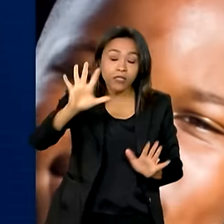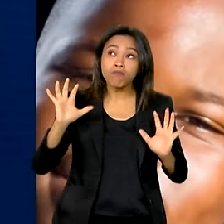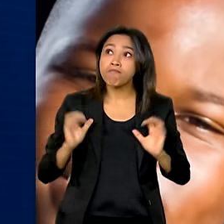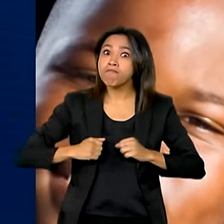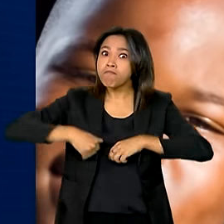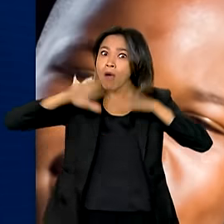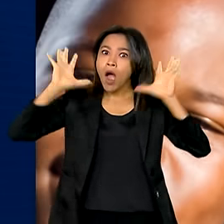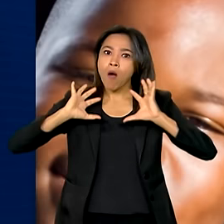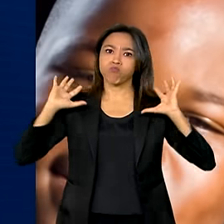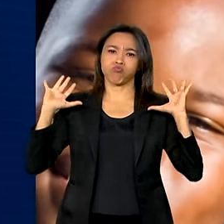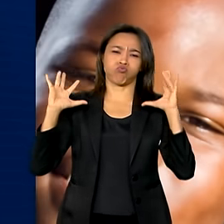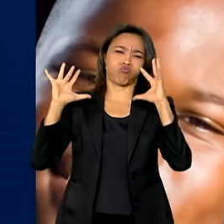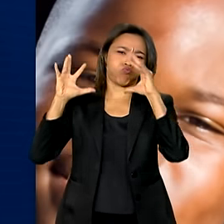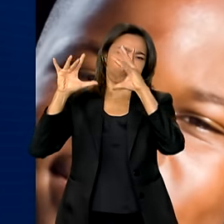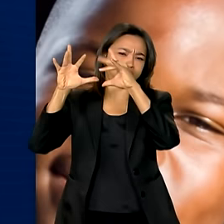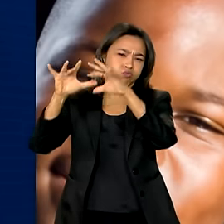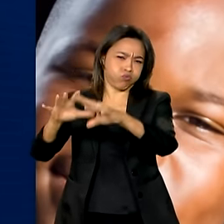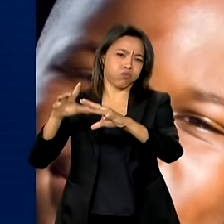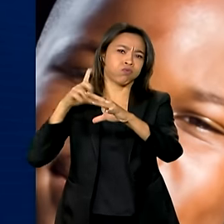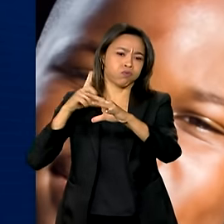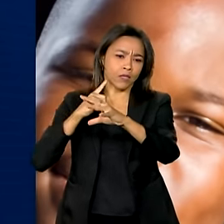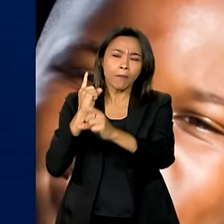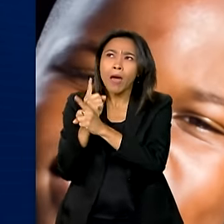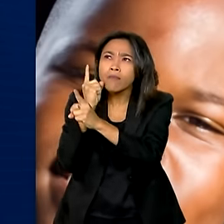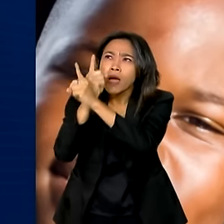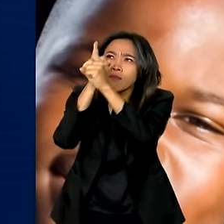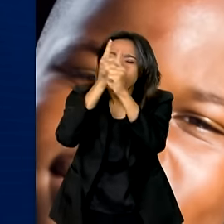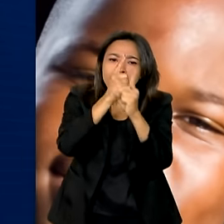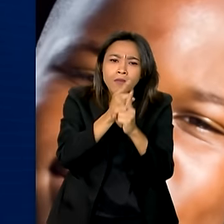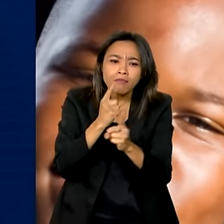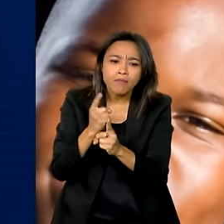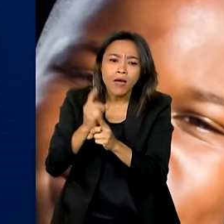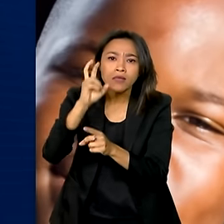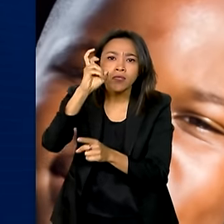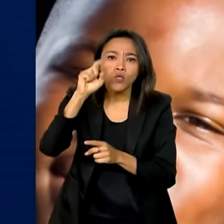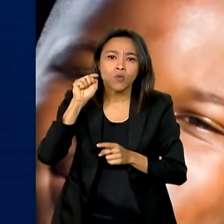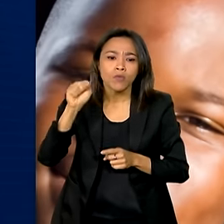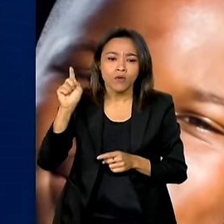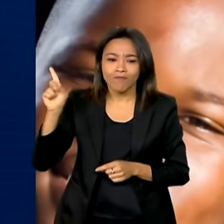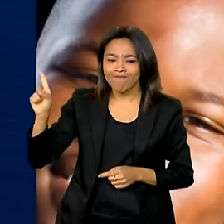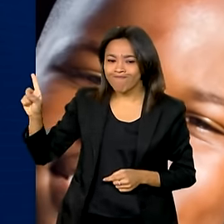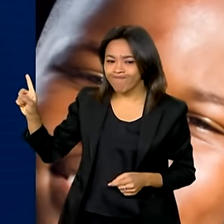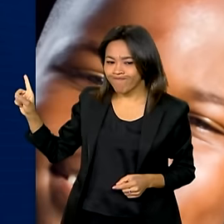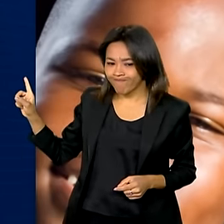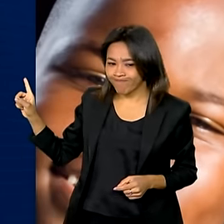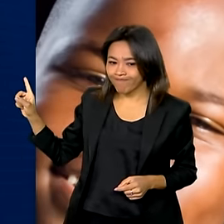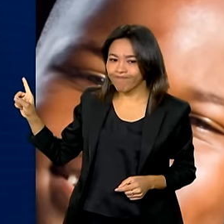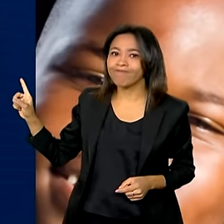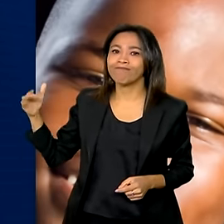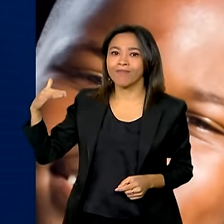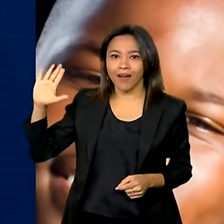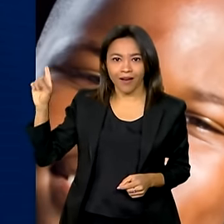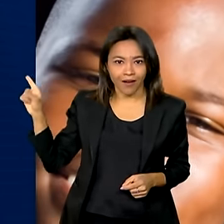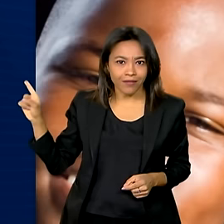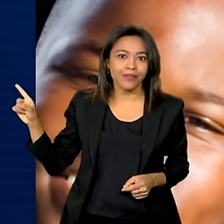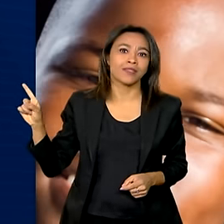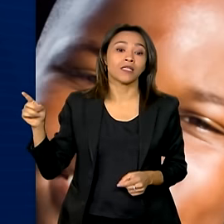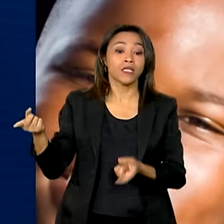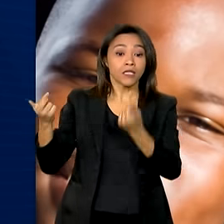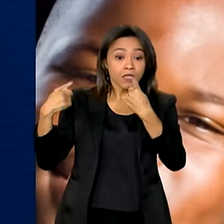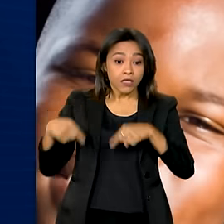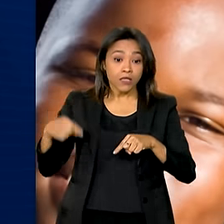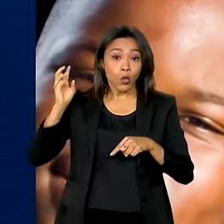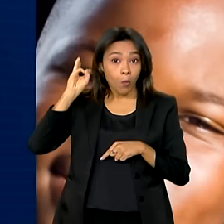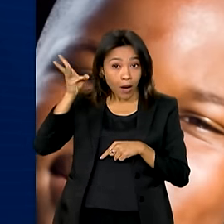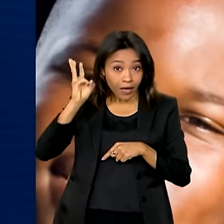quantitativo de localidades identificadas com 5.386 ocorrências, enquanto o